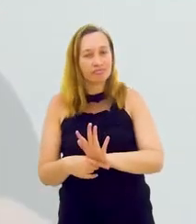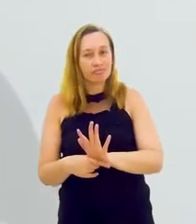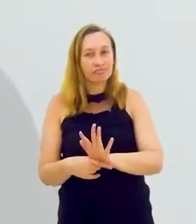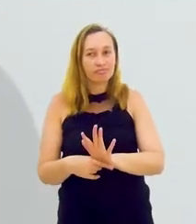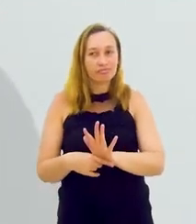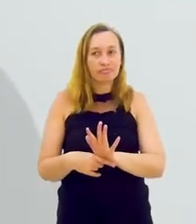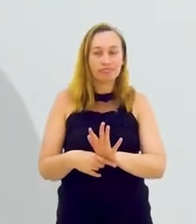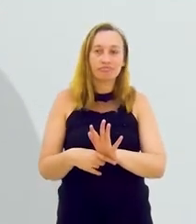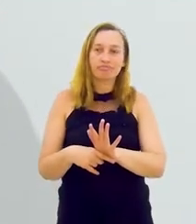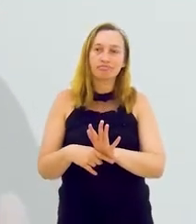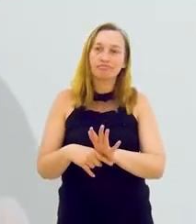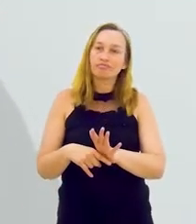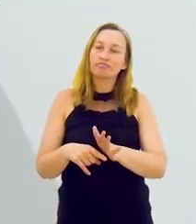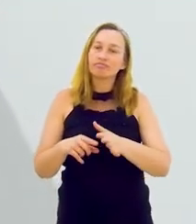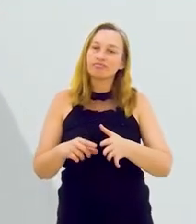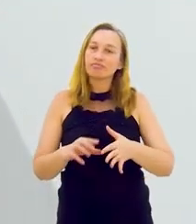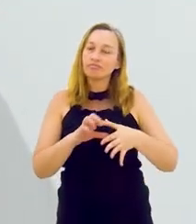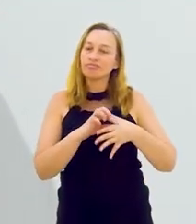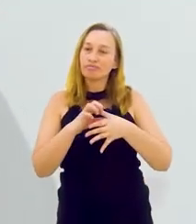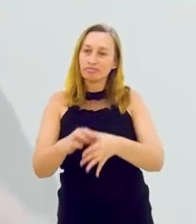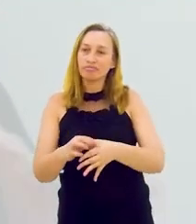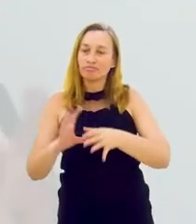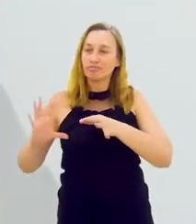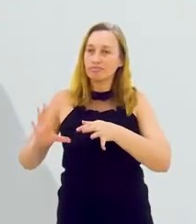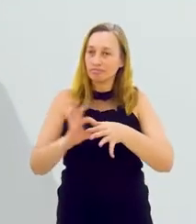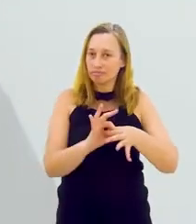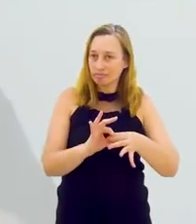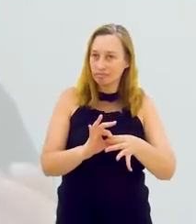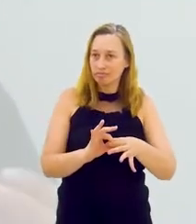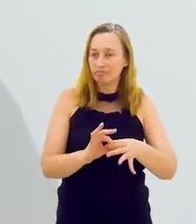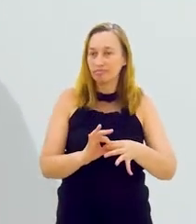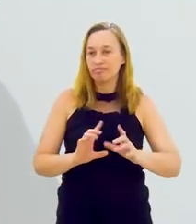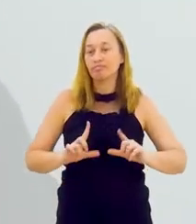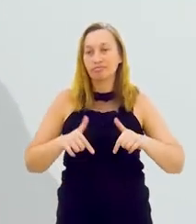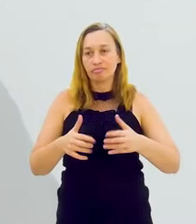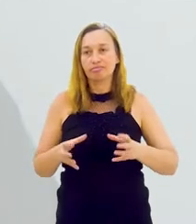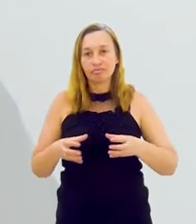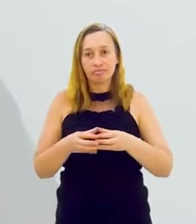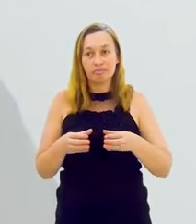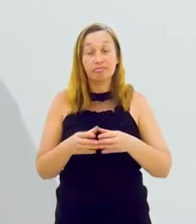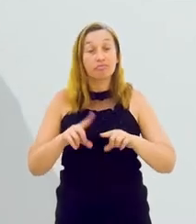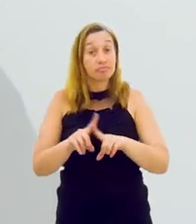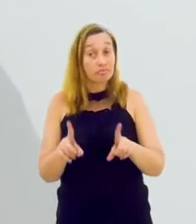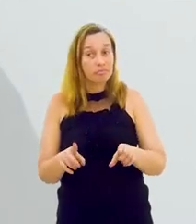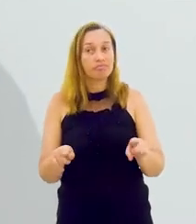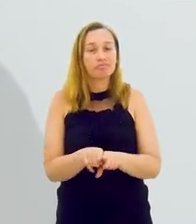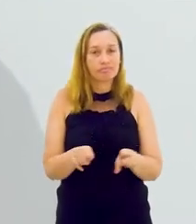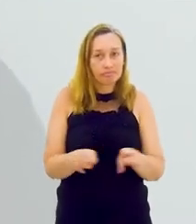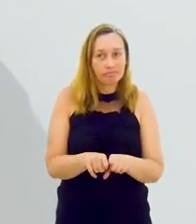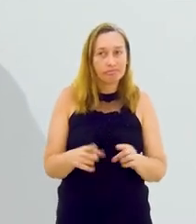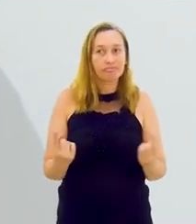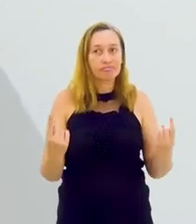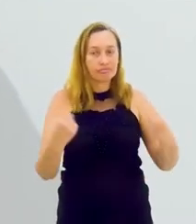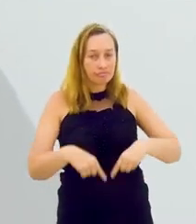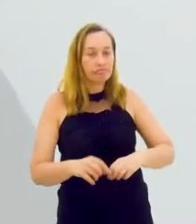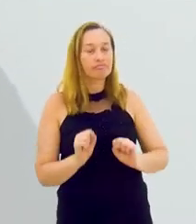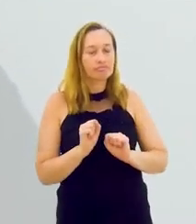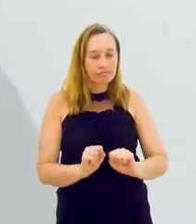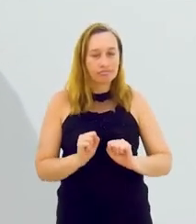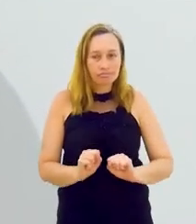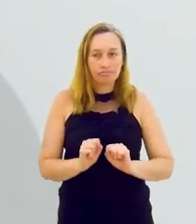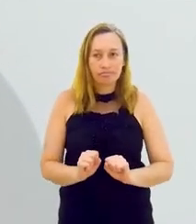ajudam a delinear esses perfis de liderança que são complementares e precisam atuar em conjunto. Mas há também